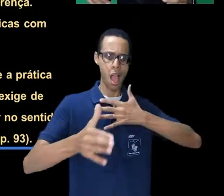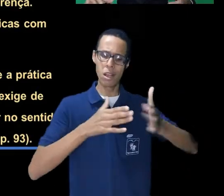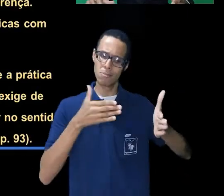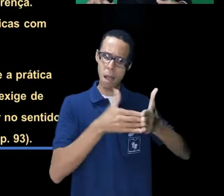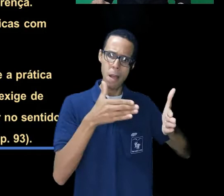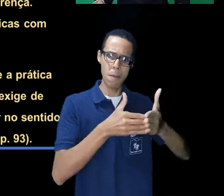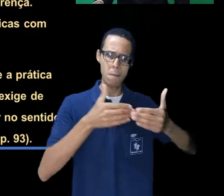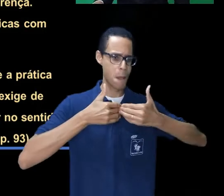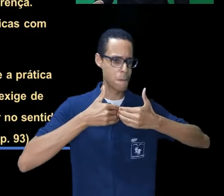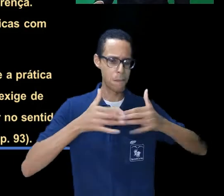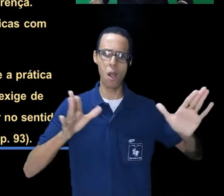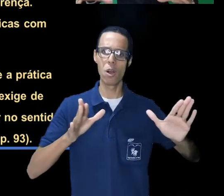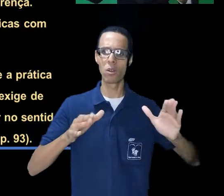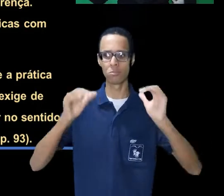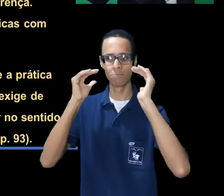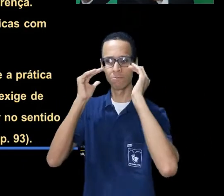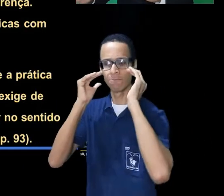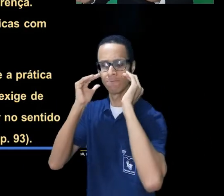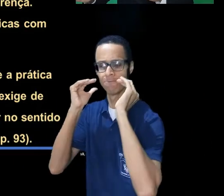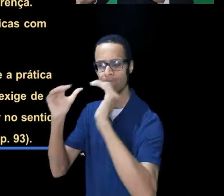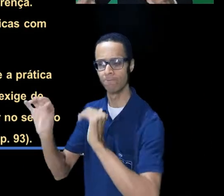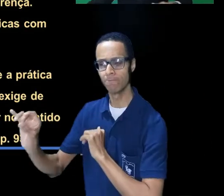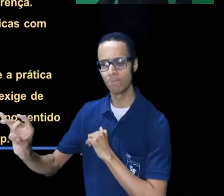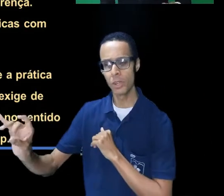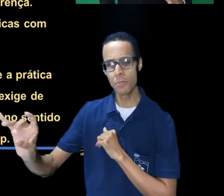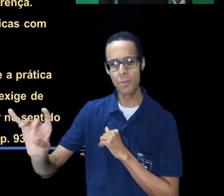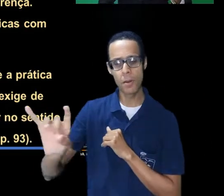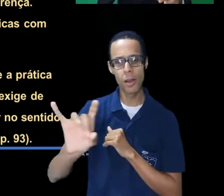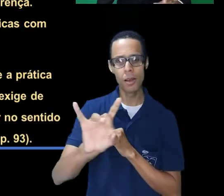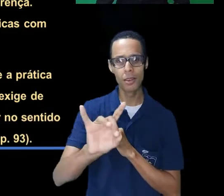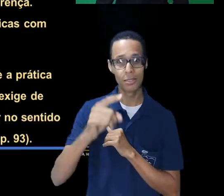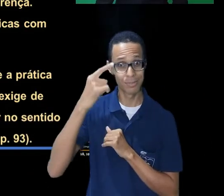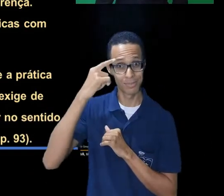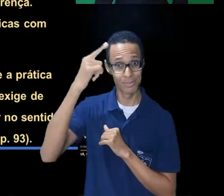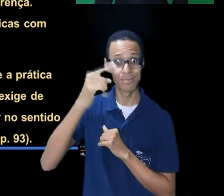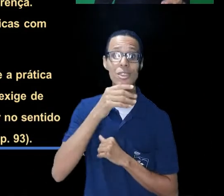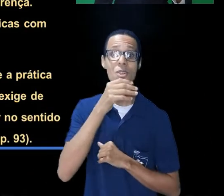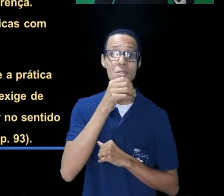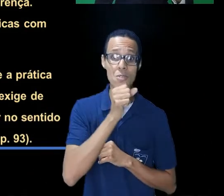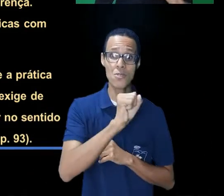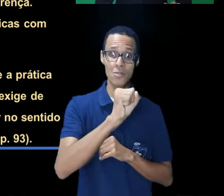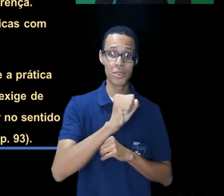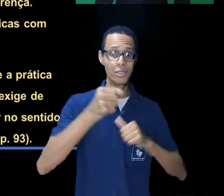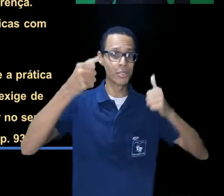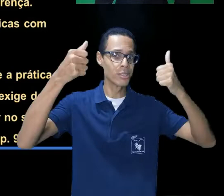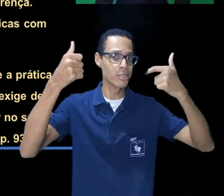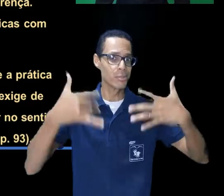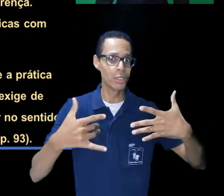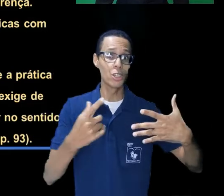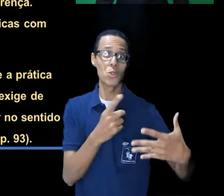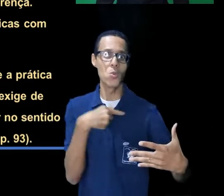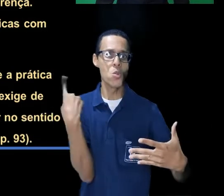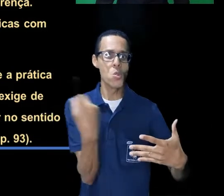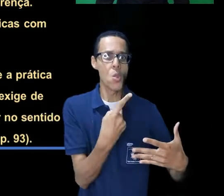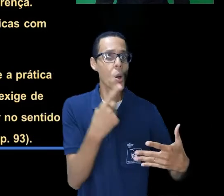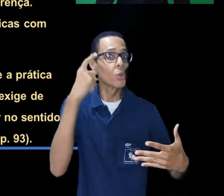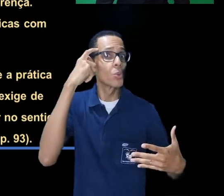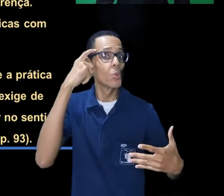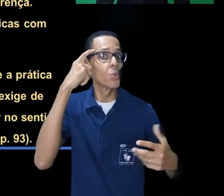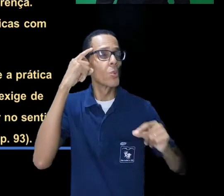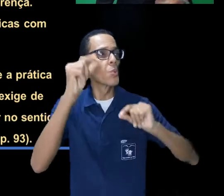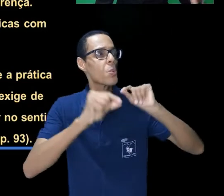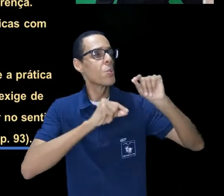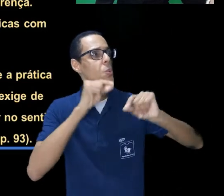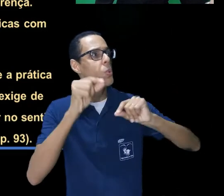quando o trabalho em equipe que supera obstáculos for de respeito às singularidades de cada aluno.